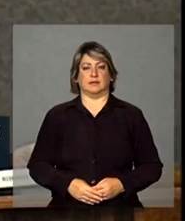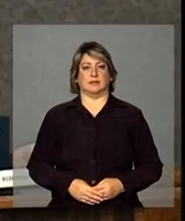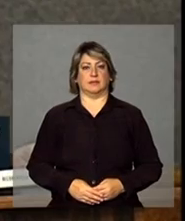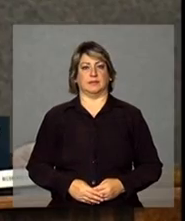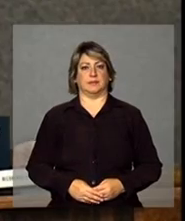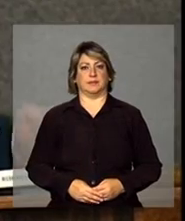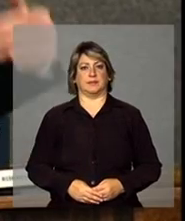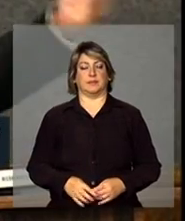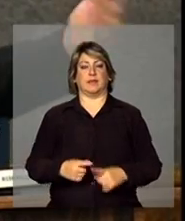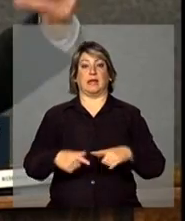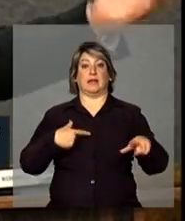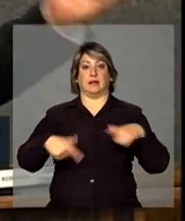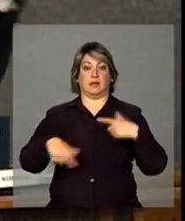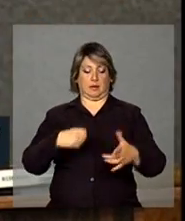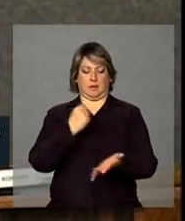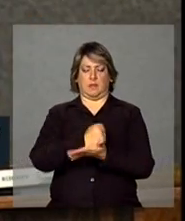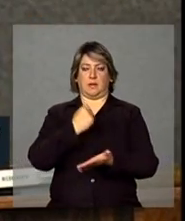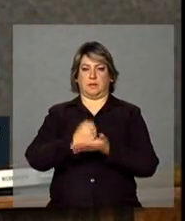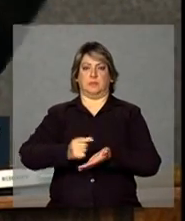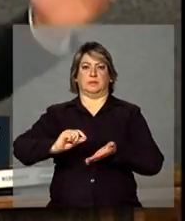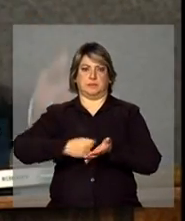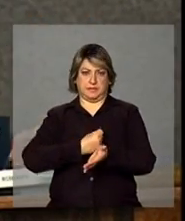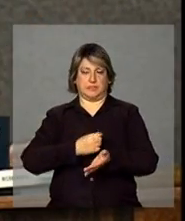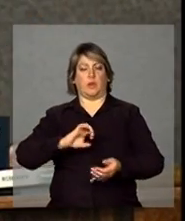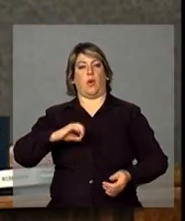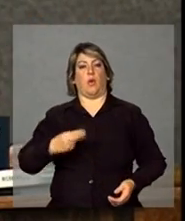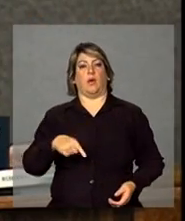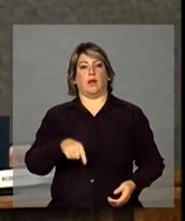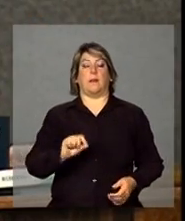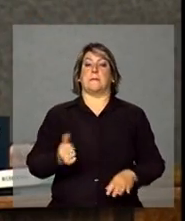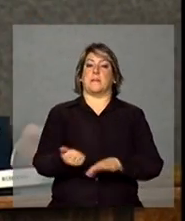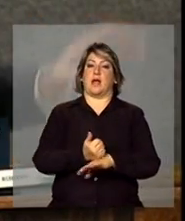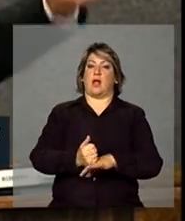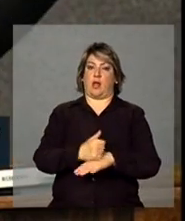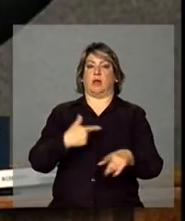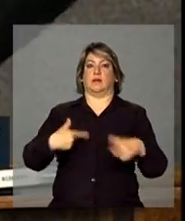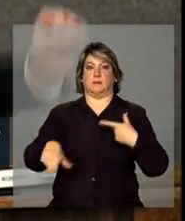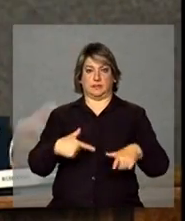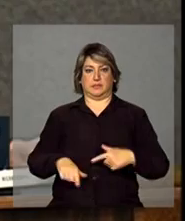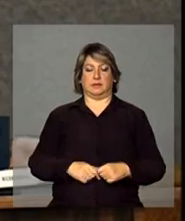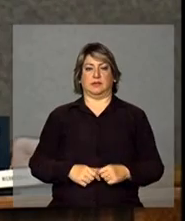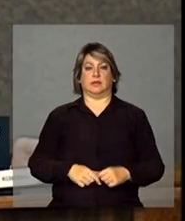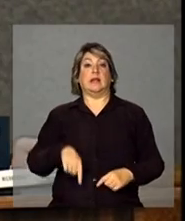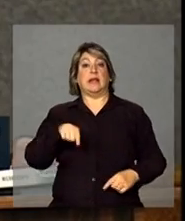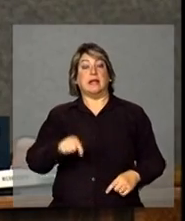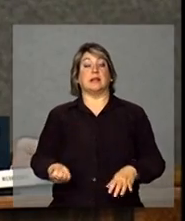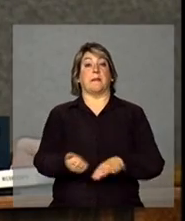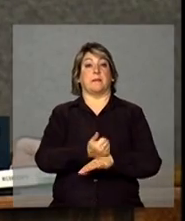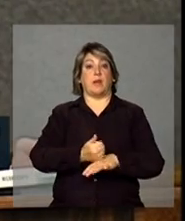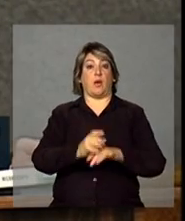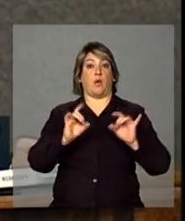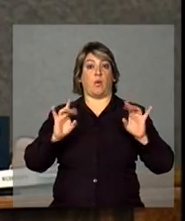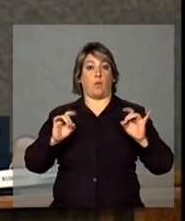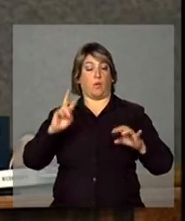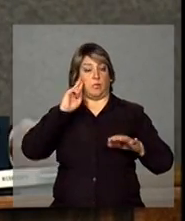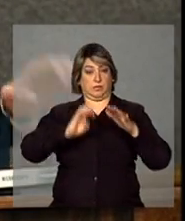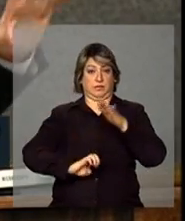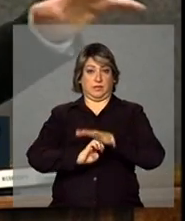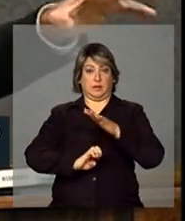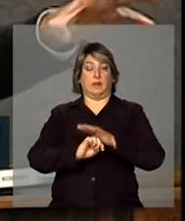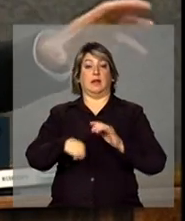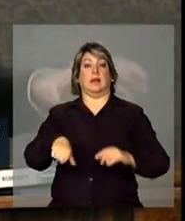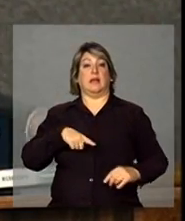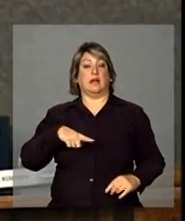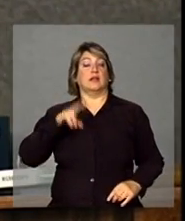por empregos formais ou empregos melhores. Essa melhora de qualidade empresarial se dá tanto no